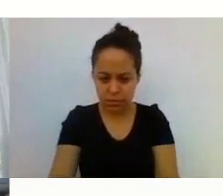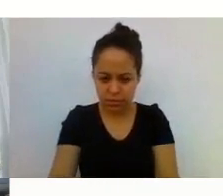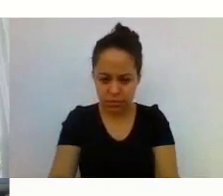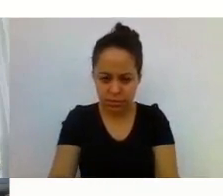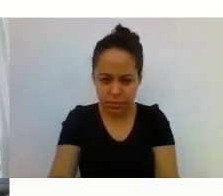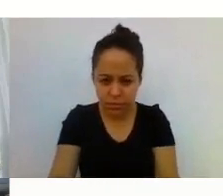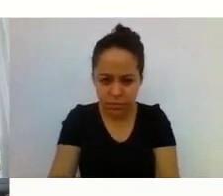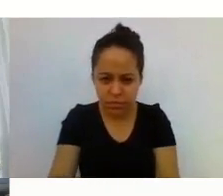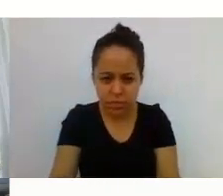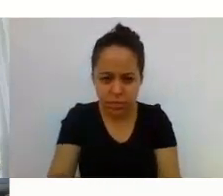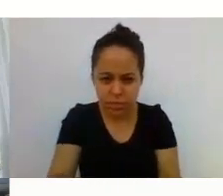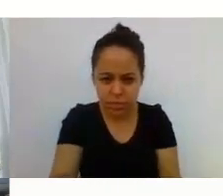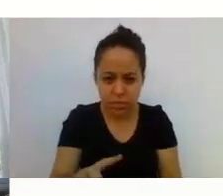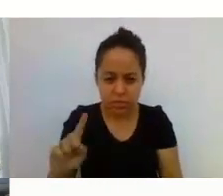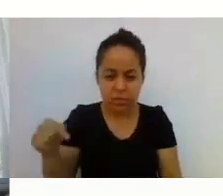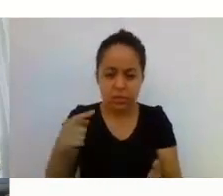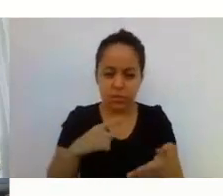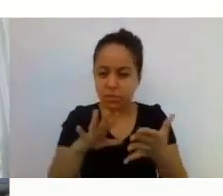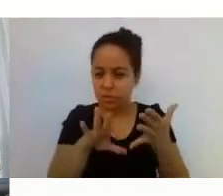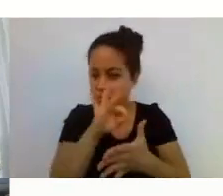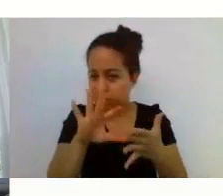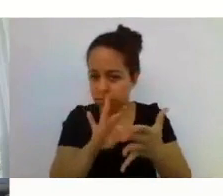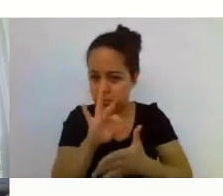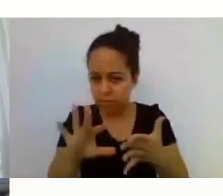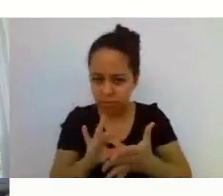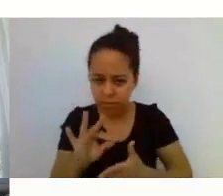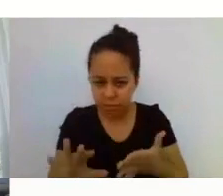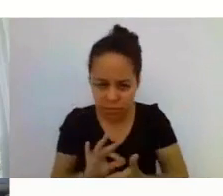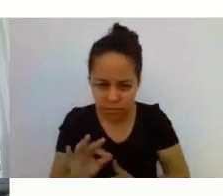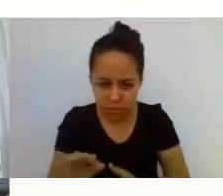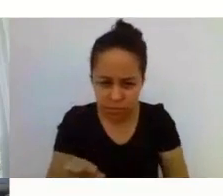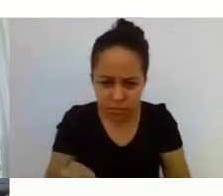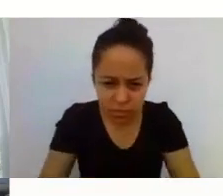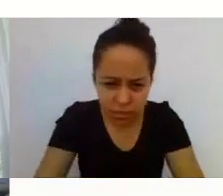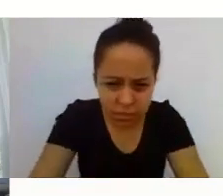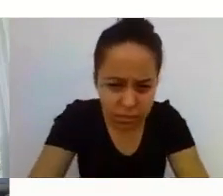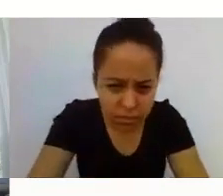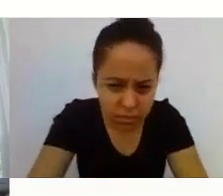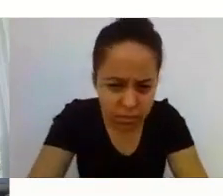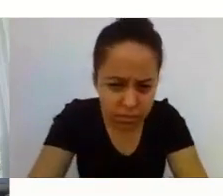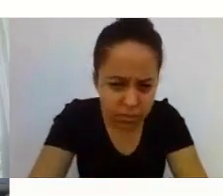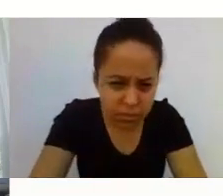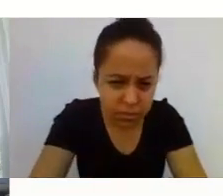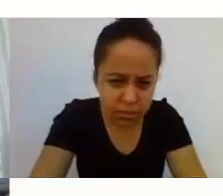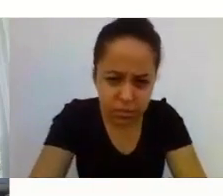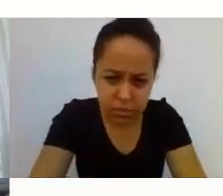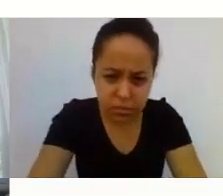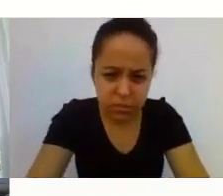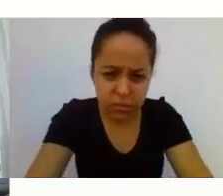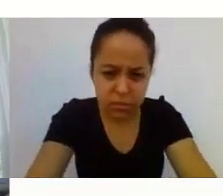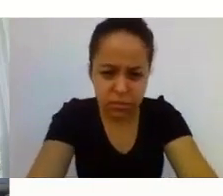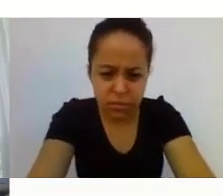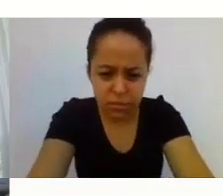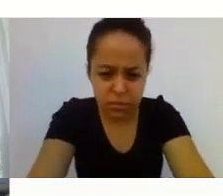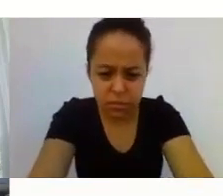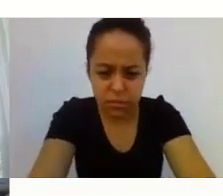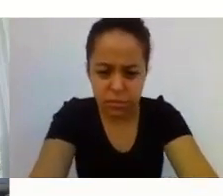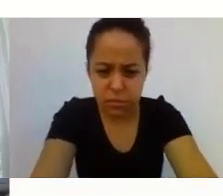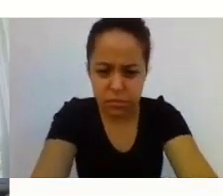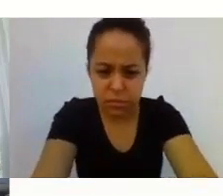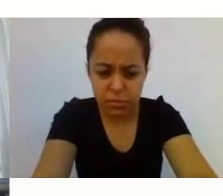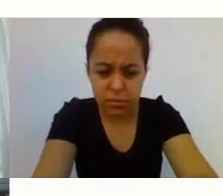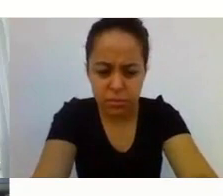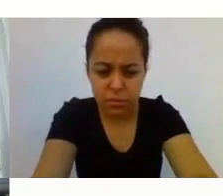os suplentes E, utilizada no final da listagem Próximo sorteio